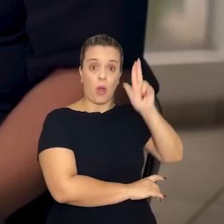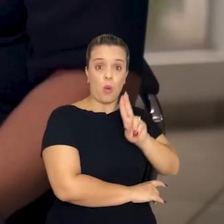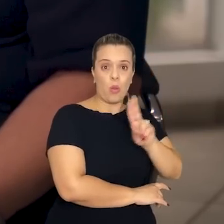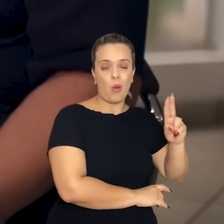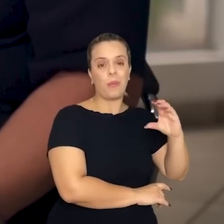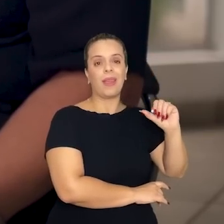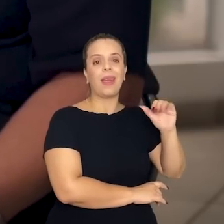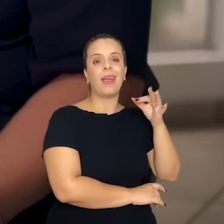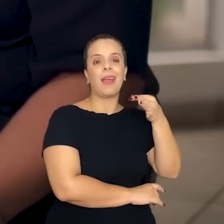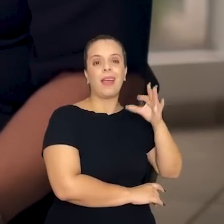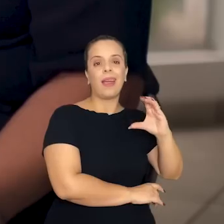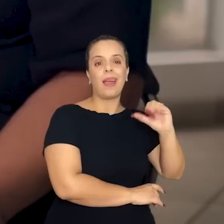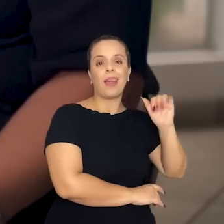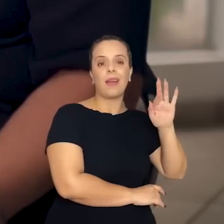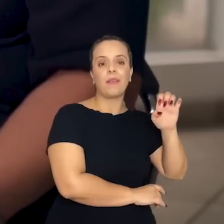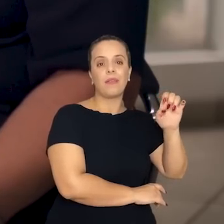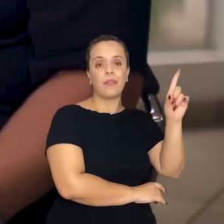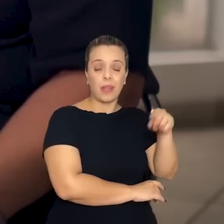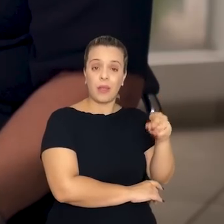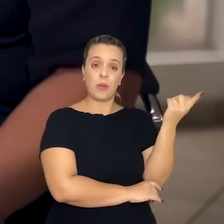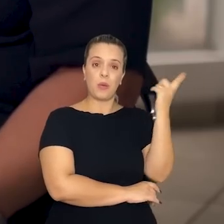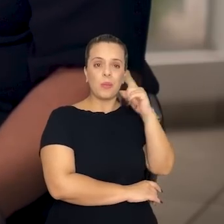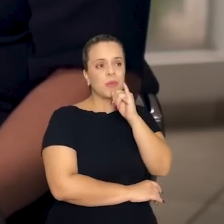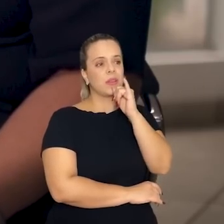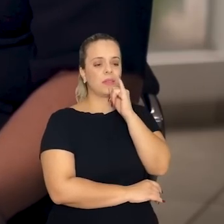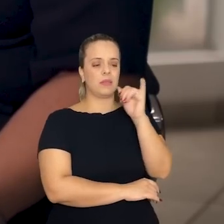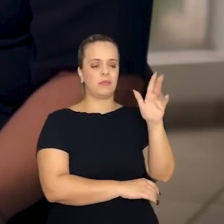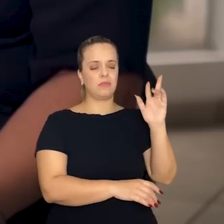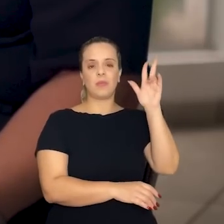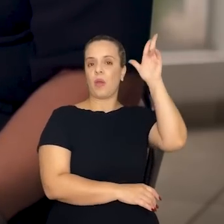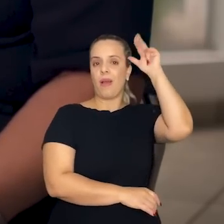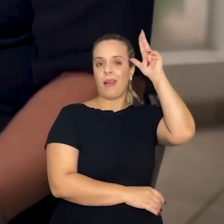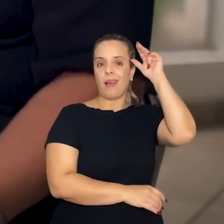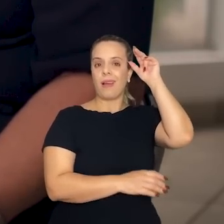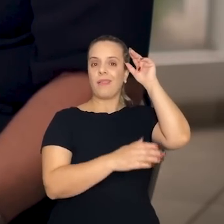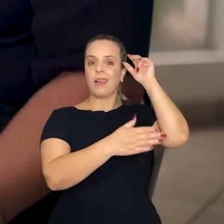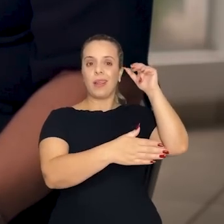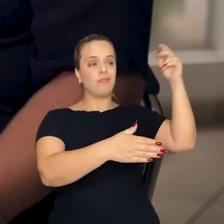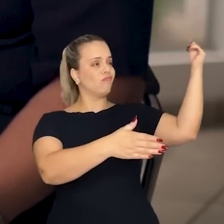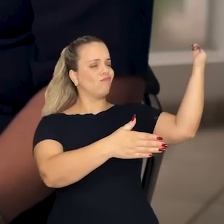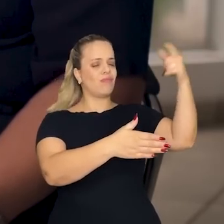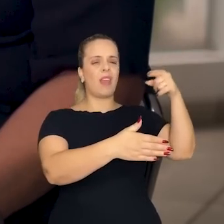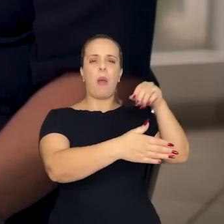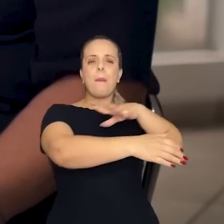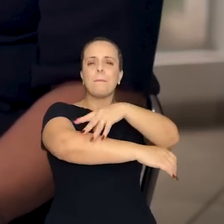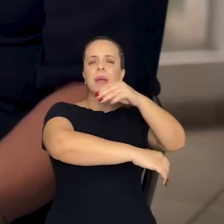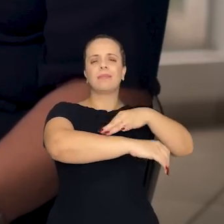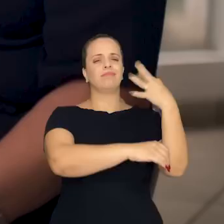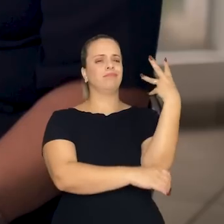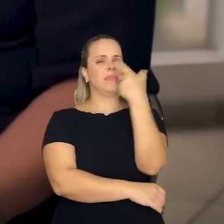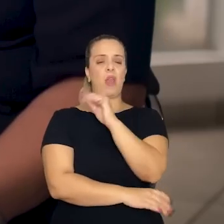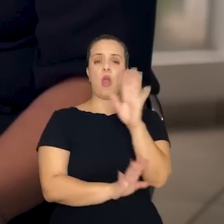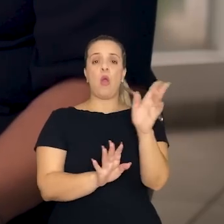brilhando no sol. E olha como o sol cuiabano aparece de um outro jeito, que não é o jeito... é... Ai,